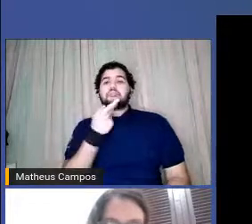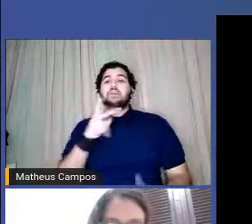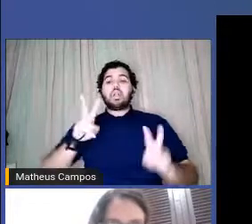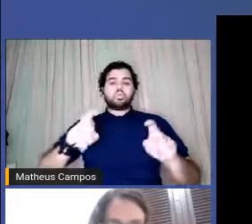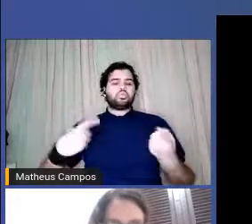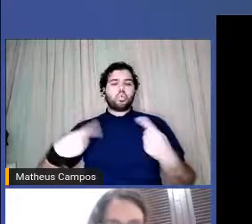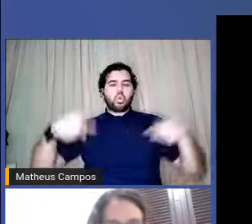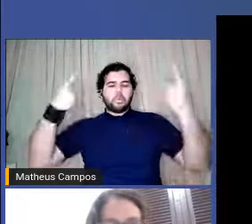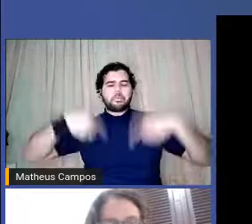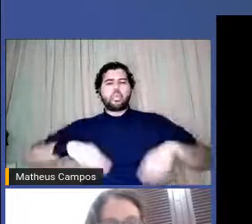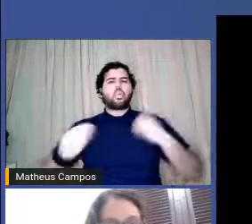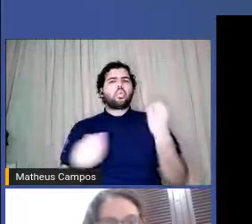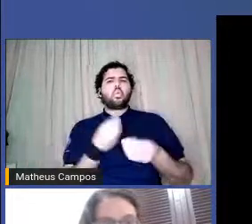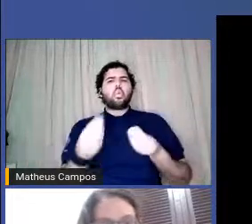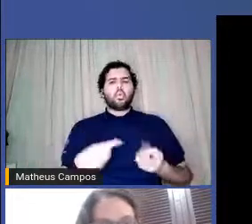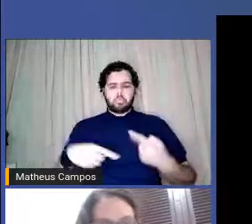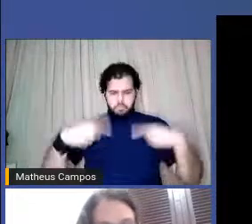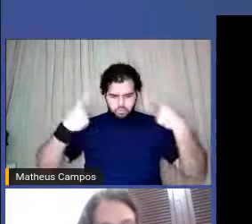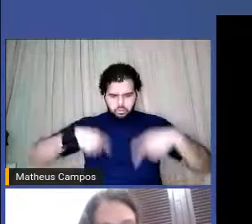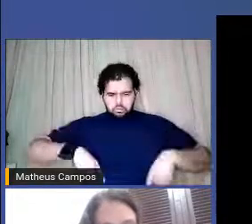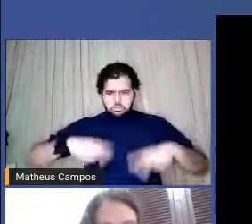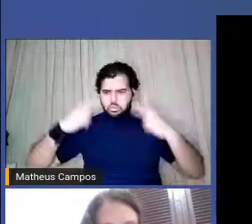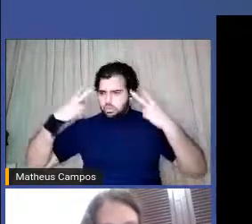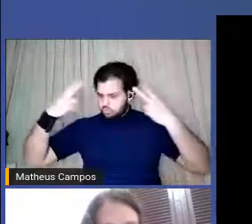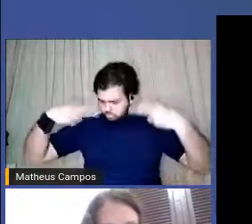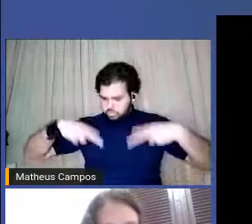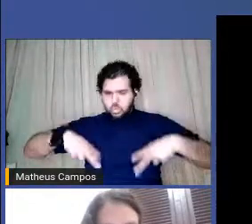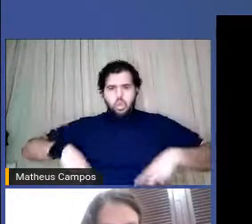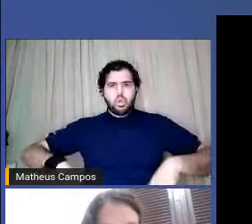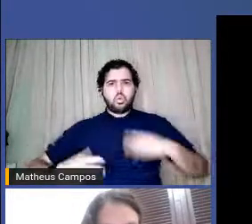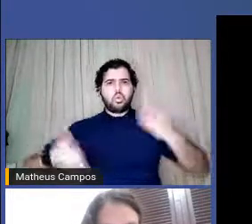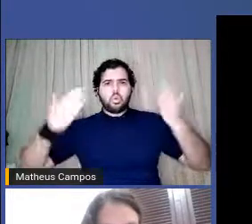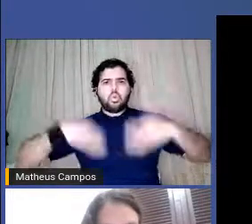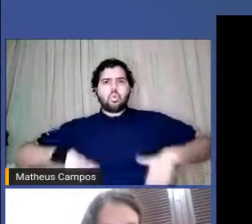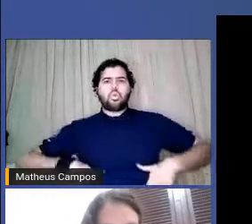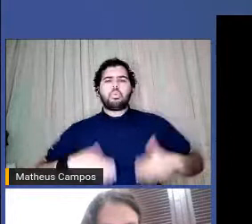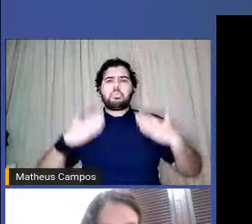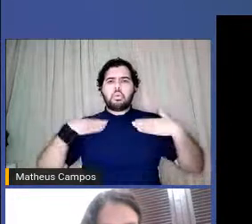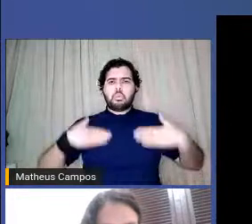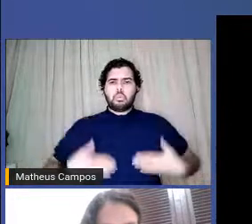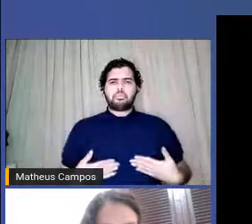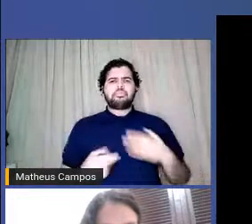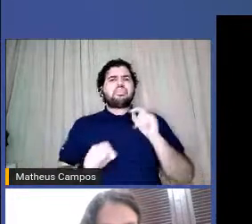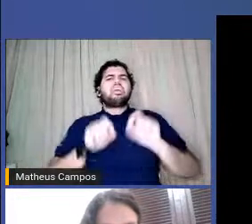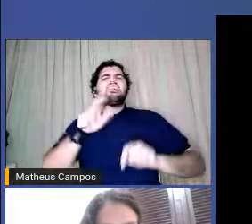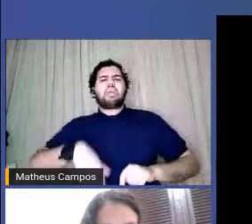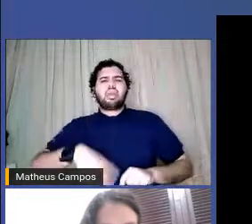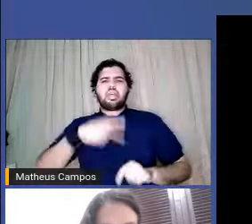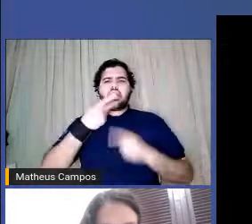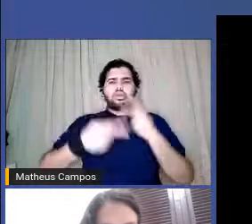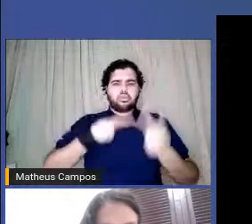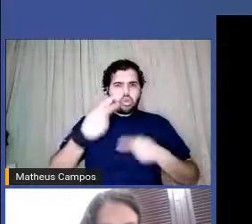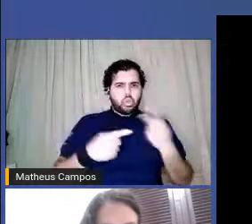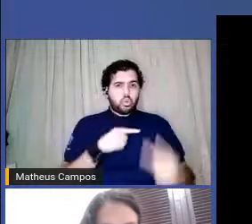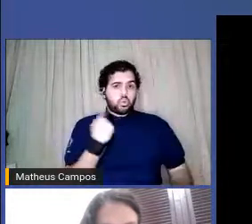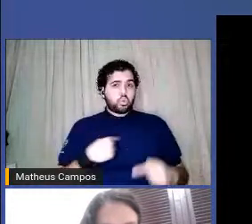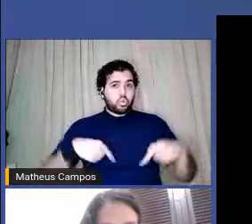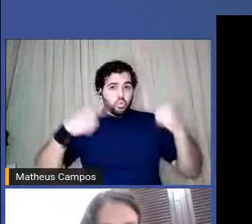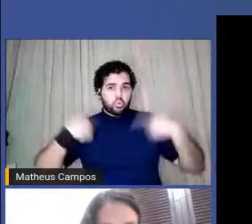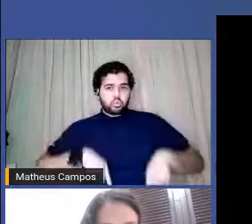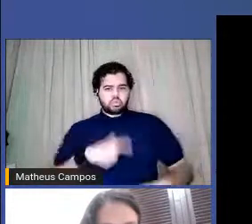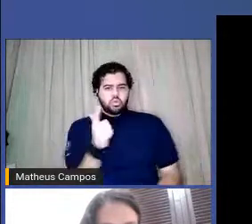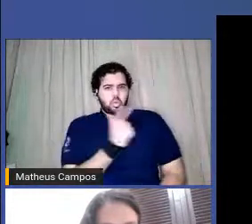Como é que a gente enxerga o nosso corpo, né? Como, quem foi que disse que o nosso corpo é feio?